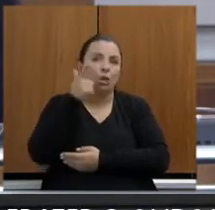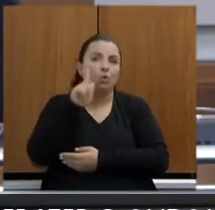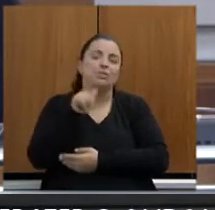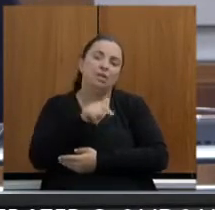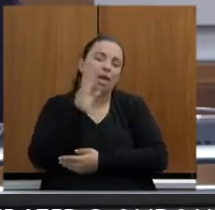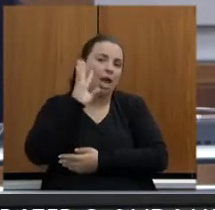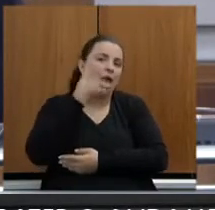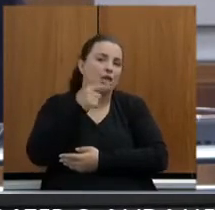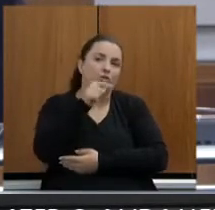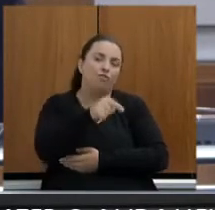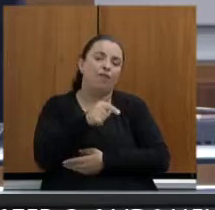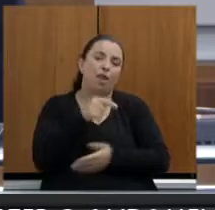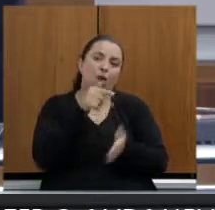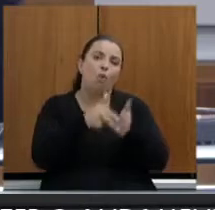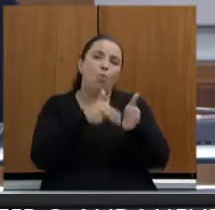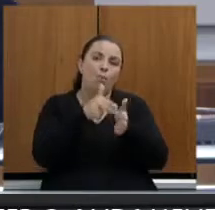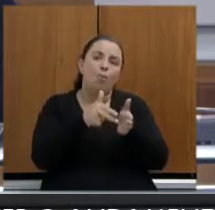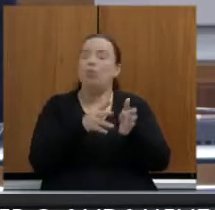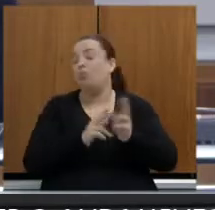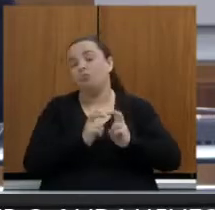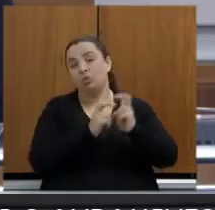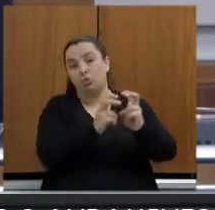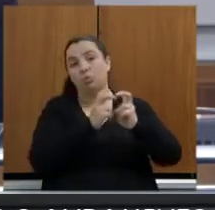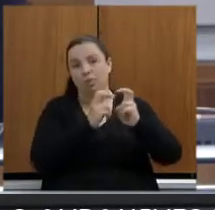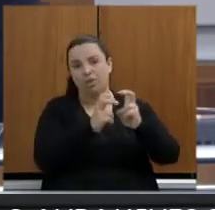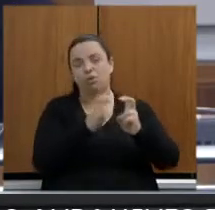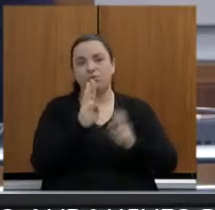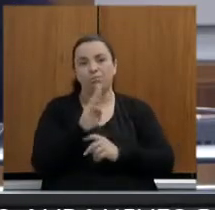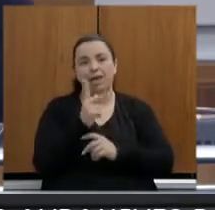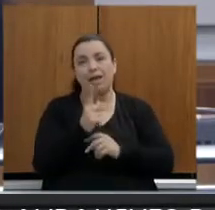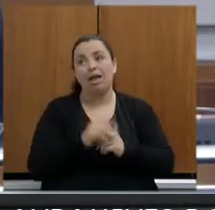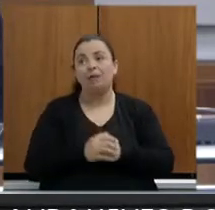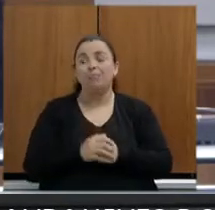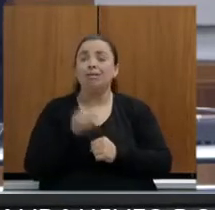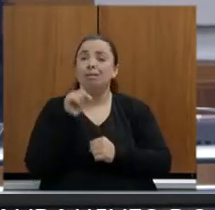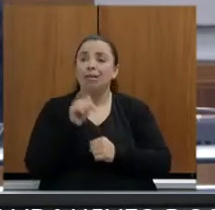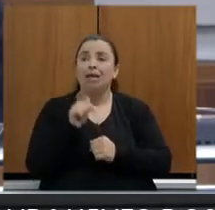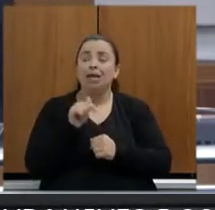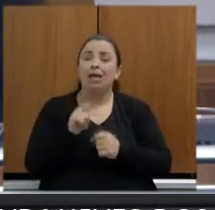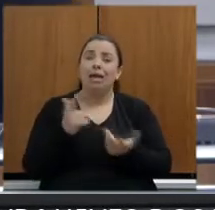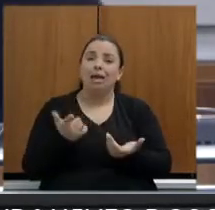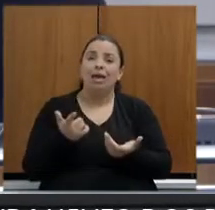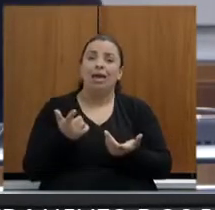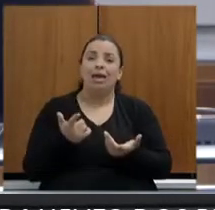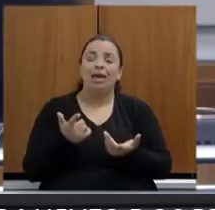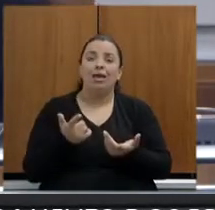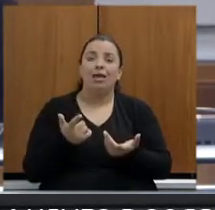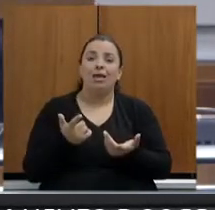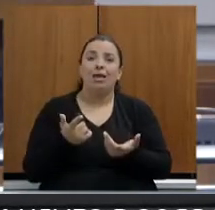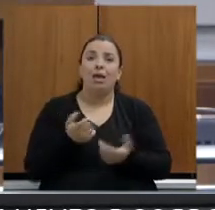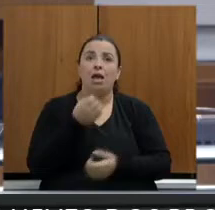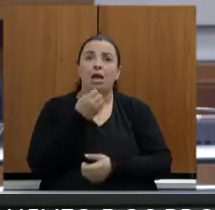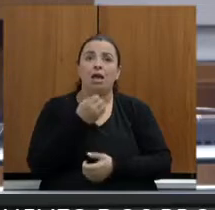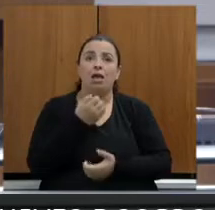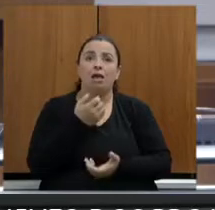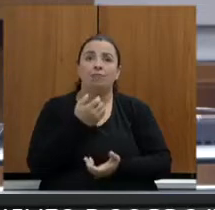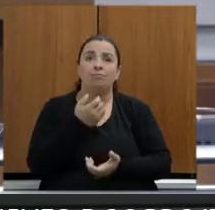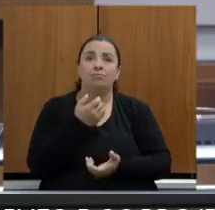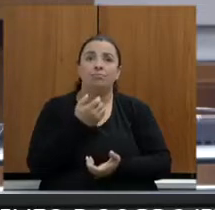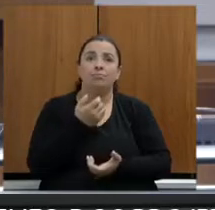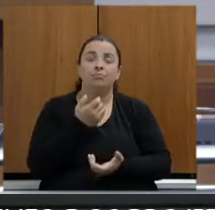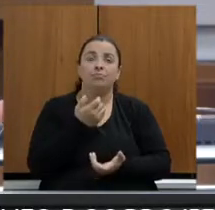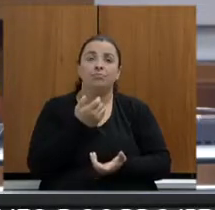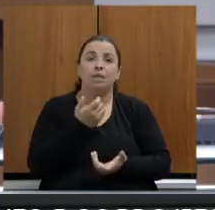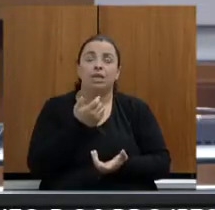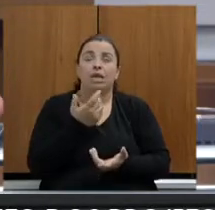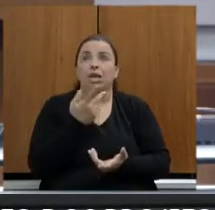acho que é algo que vale a pena e é uma contrapartida relativamente baixa quando comparada ao valor total que está sendo investido. A gente está